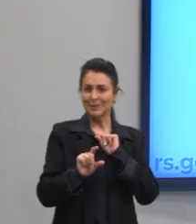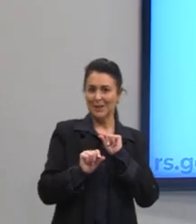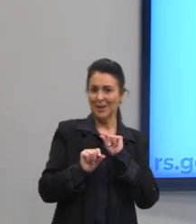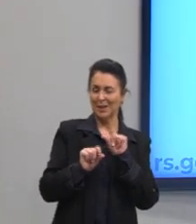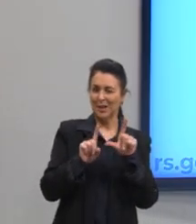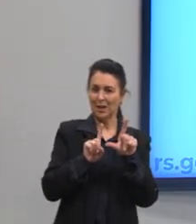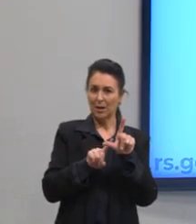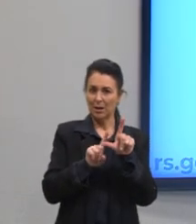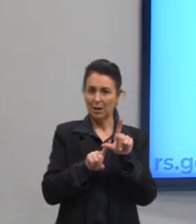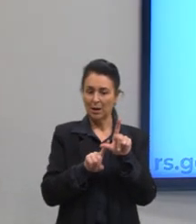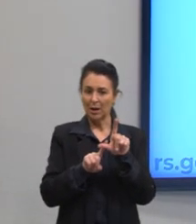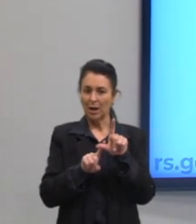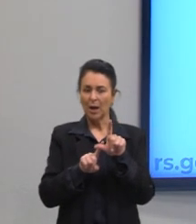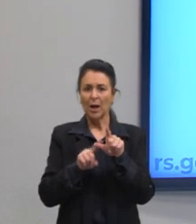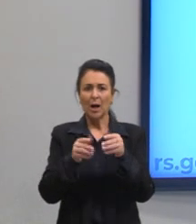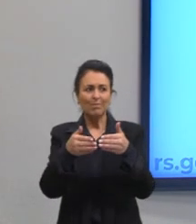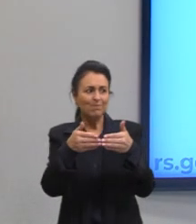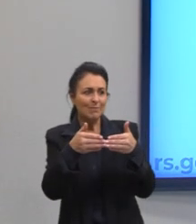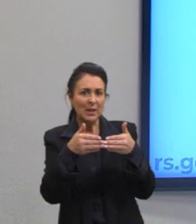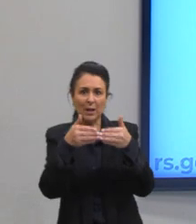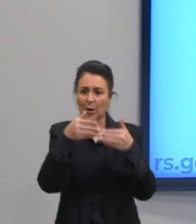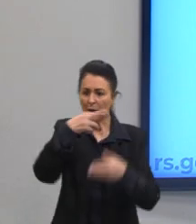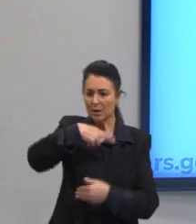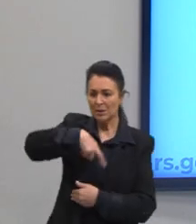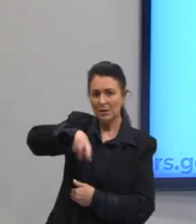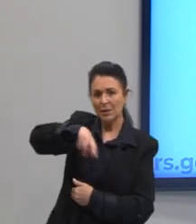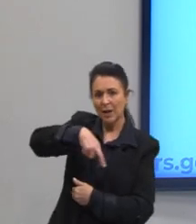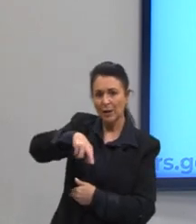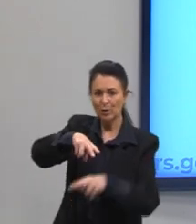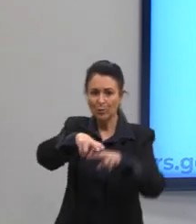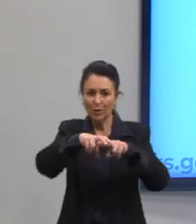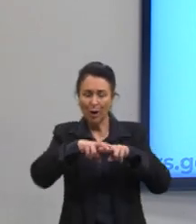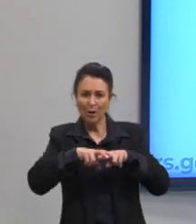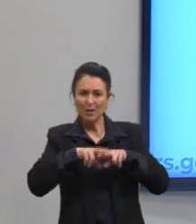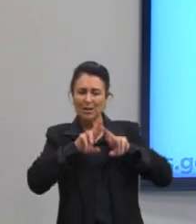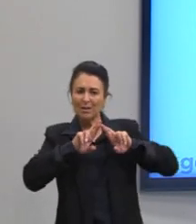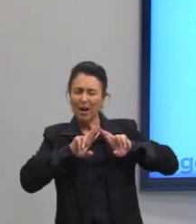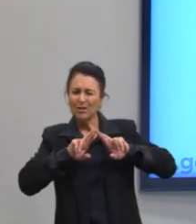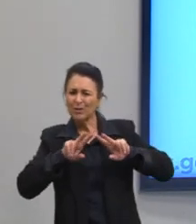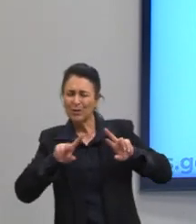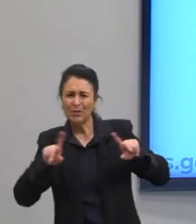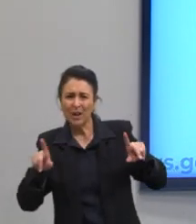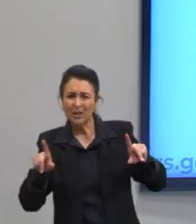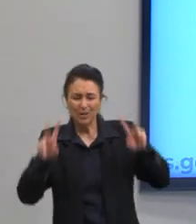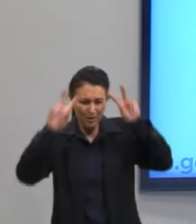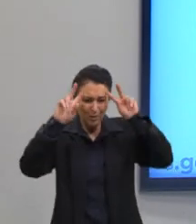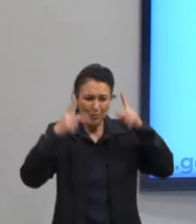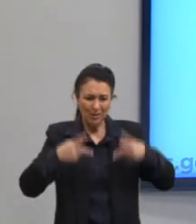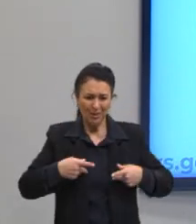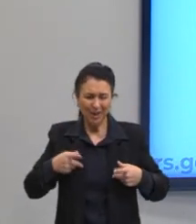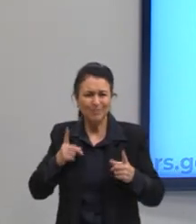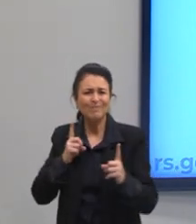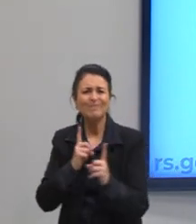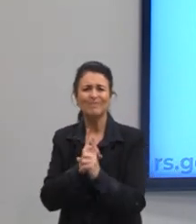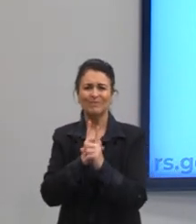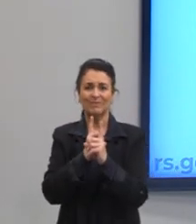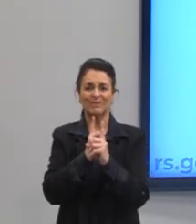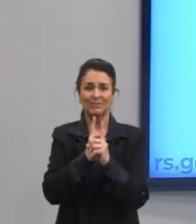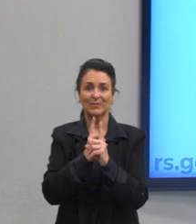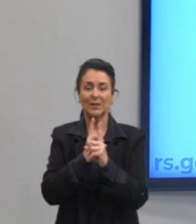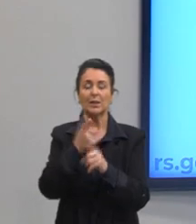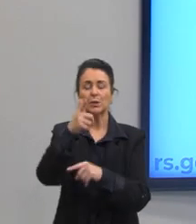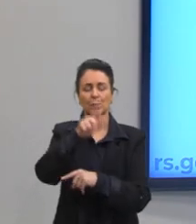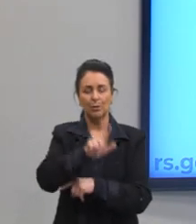Apelo à religiosidade diante das dificuldades enfrentadas pela humanidade. Gente, vou voltar